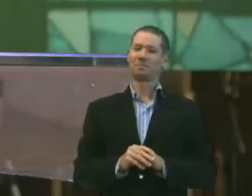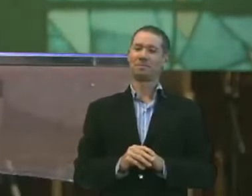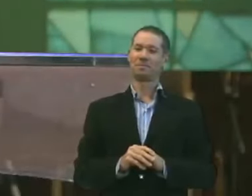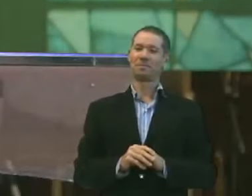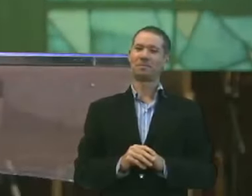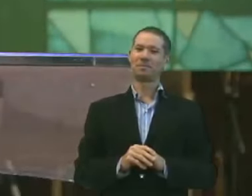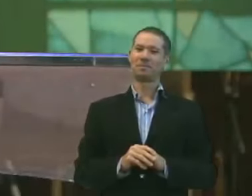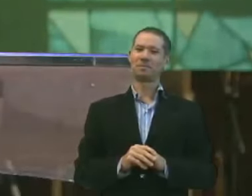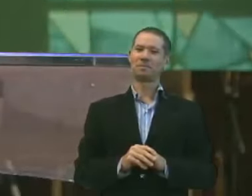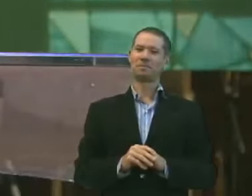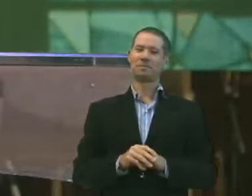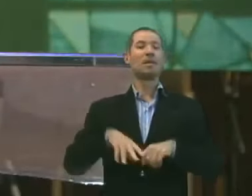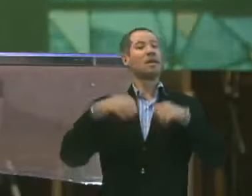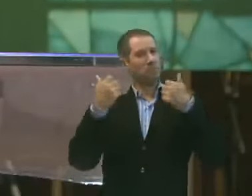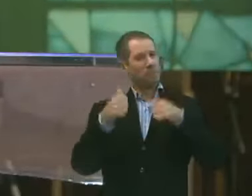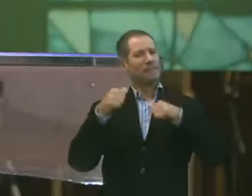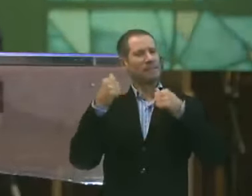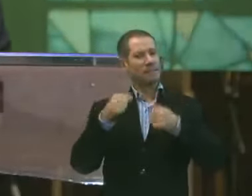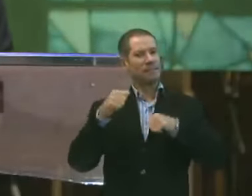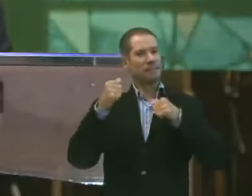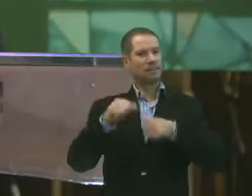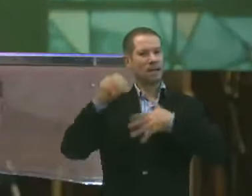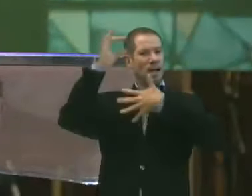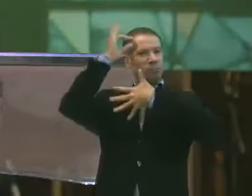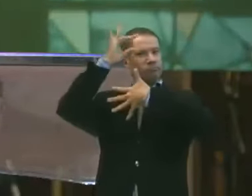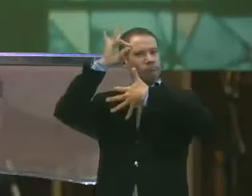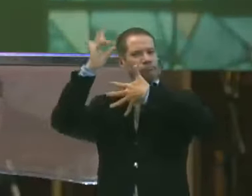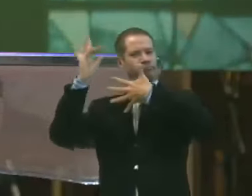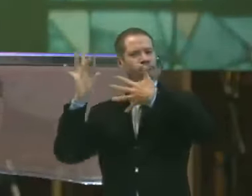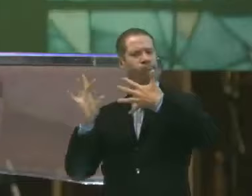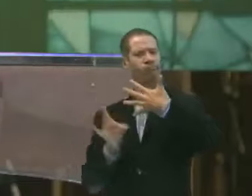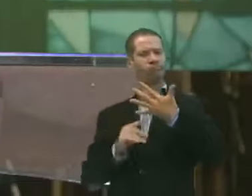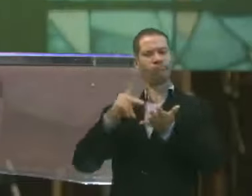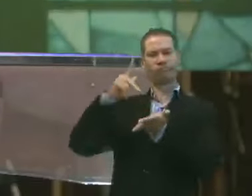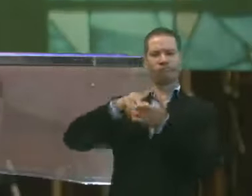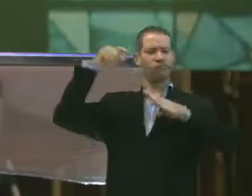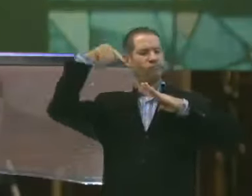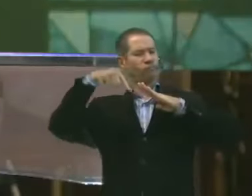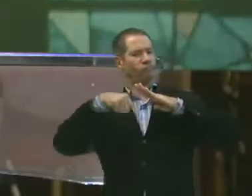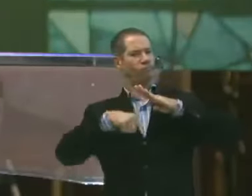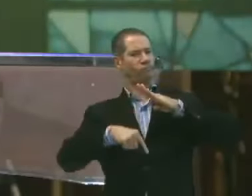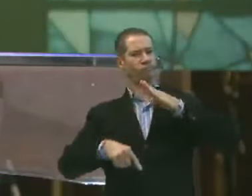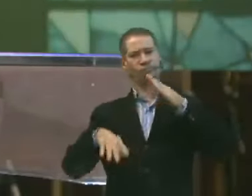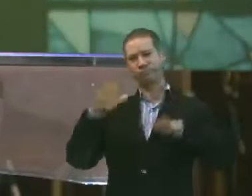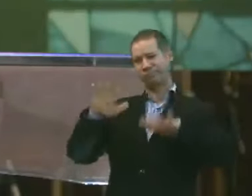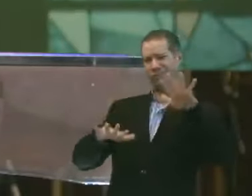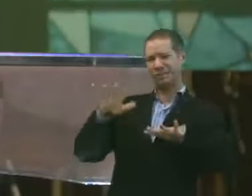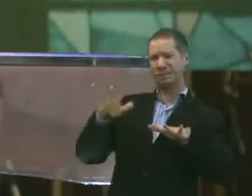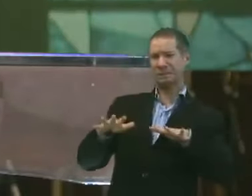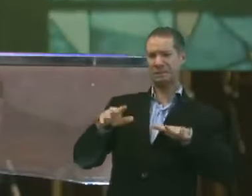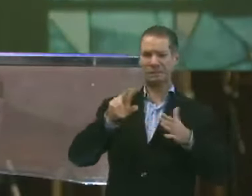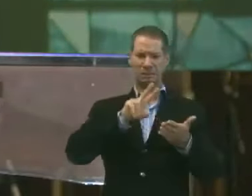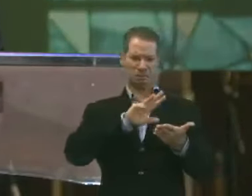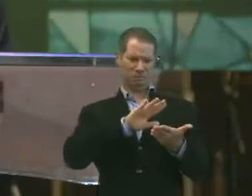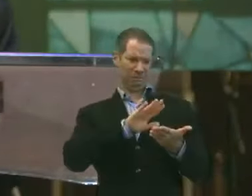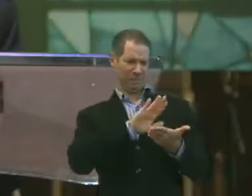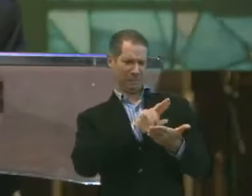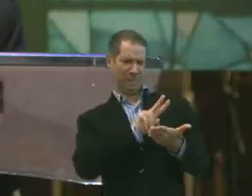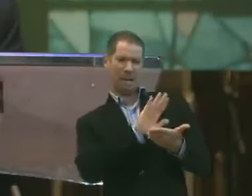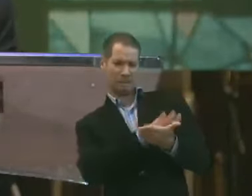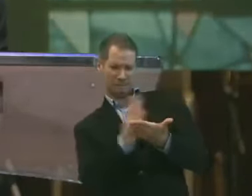Mas a gente precisa compreender aqui. Uma verdade muito profunda. Que as vezes. É mal interpretada.